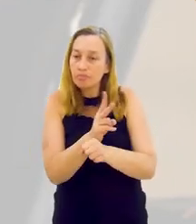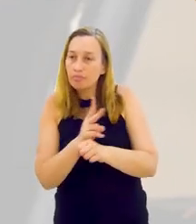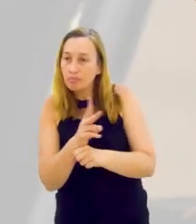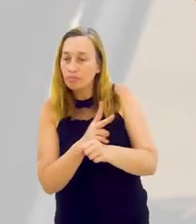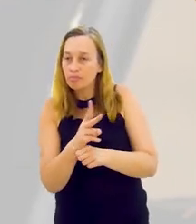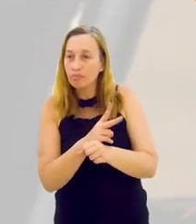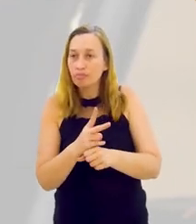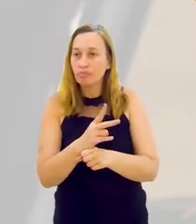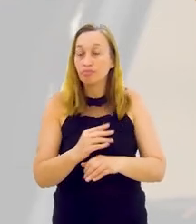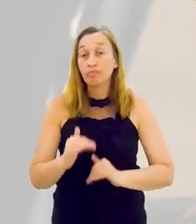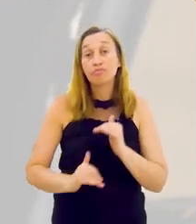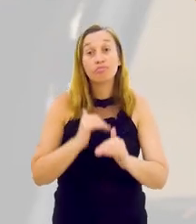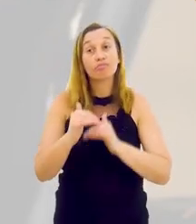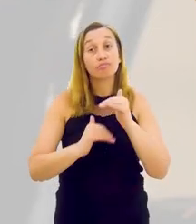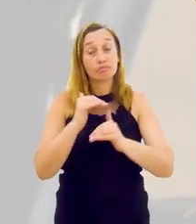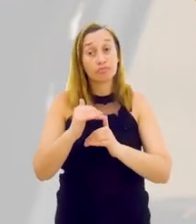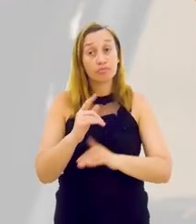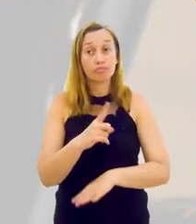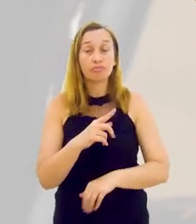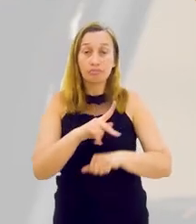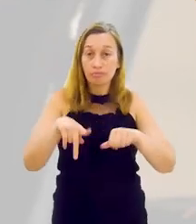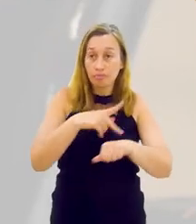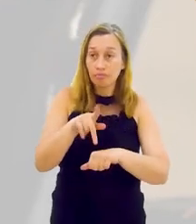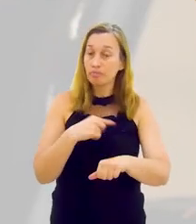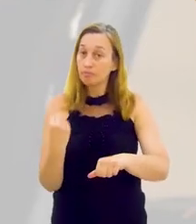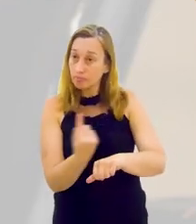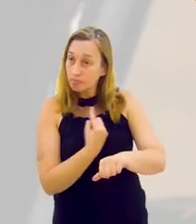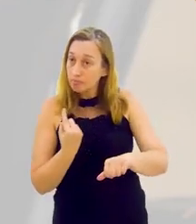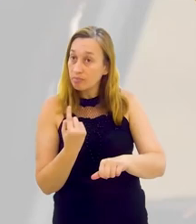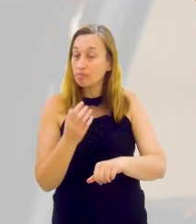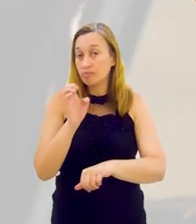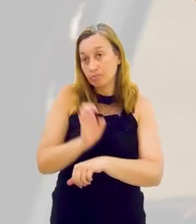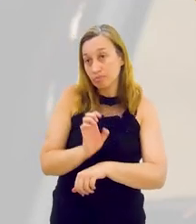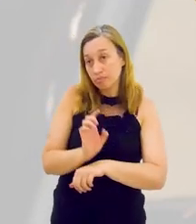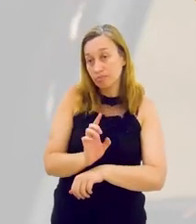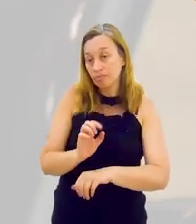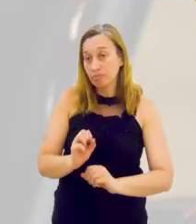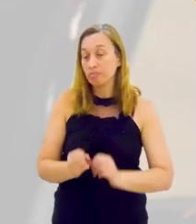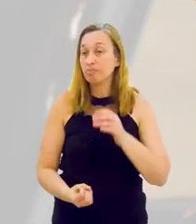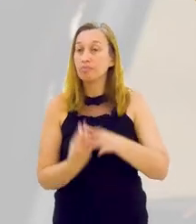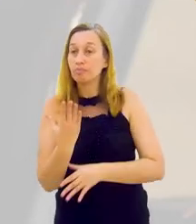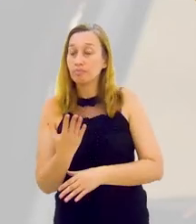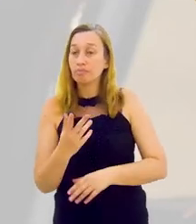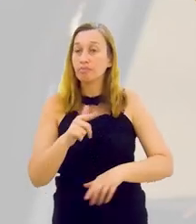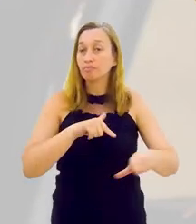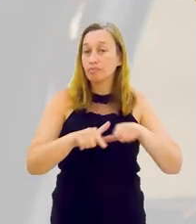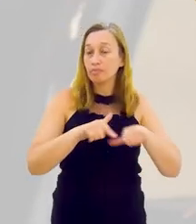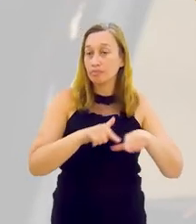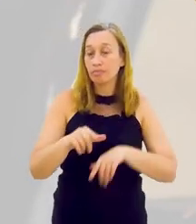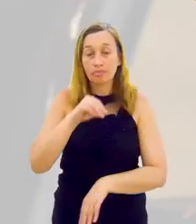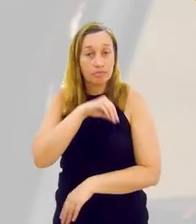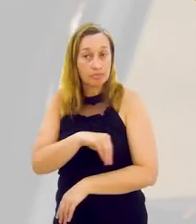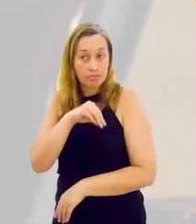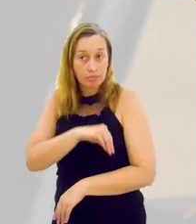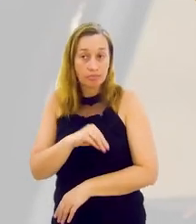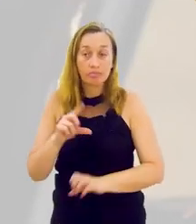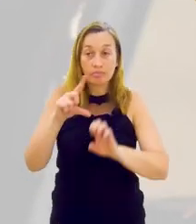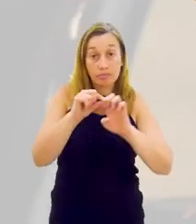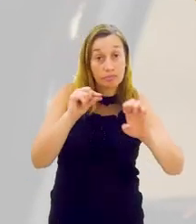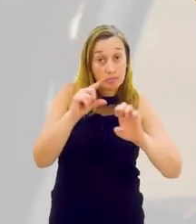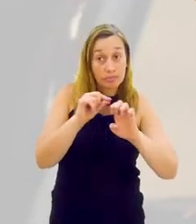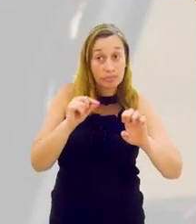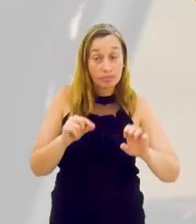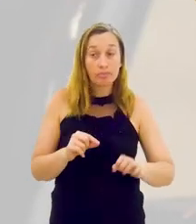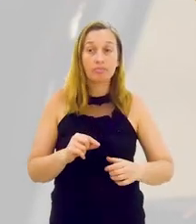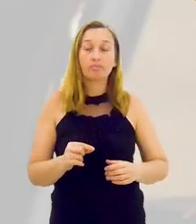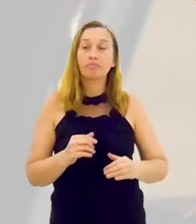visão do objeto que está sendo buscado, que, no final, é o desenvolvimento do nosso país, o desenvolvimento do nosso Estado, é a geração de emprego